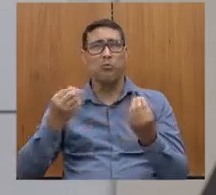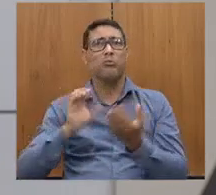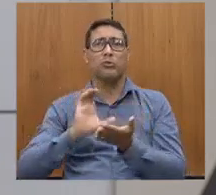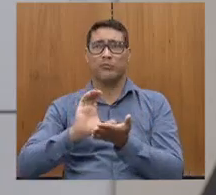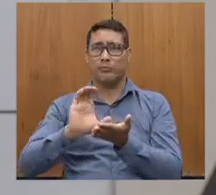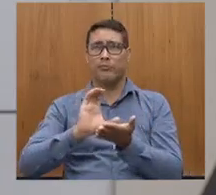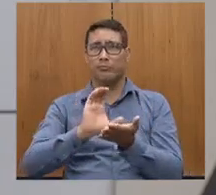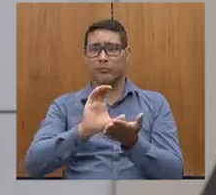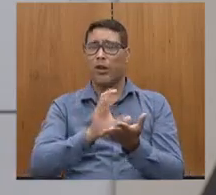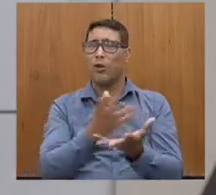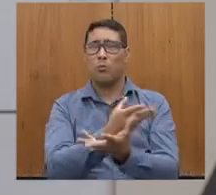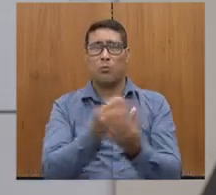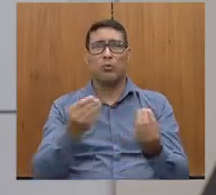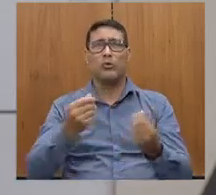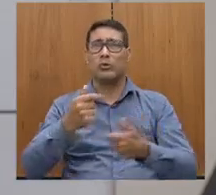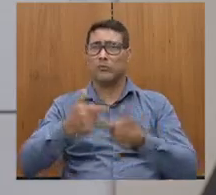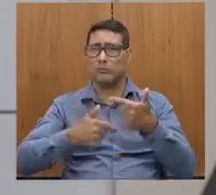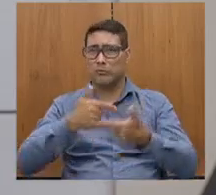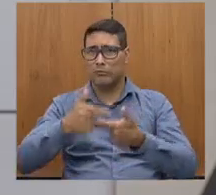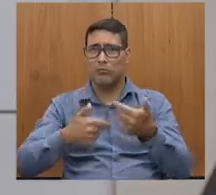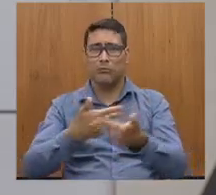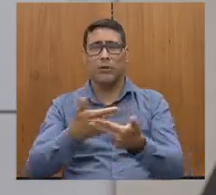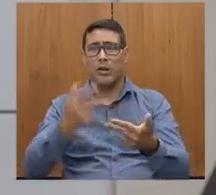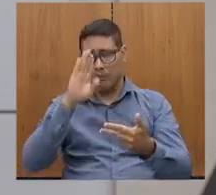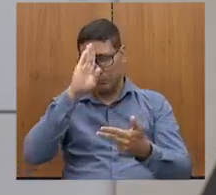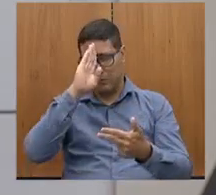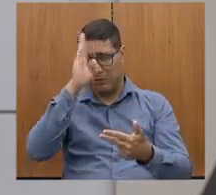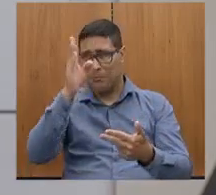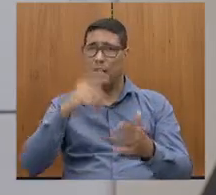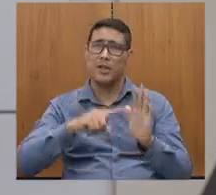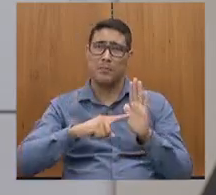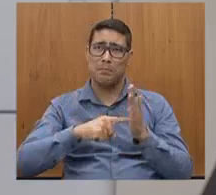inclusive muitos equipamentos que passam por ali, principalmente máquinas agrícolas,